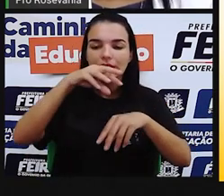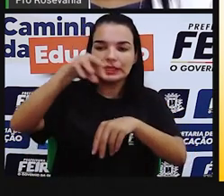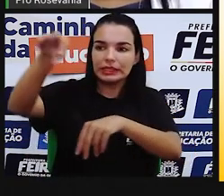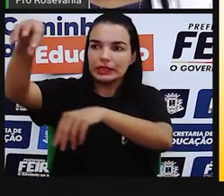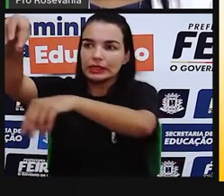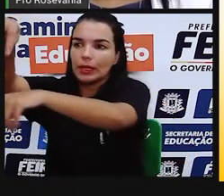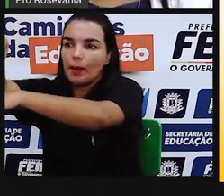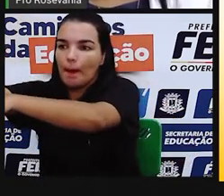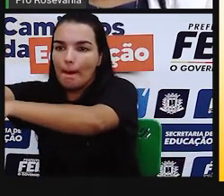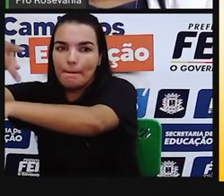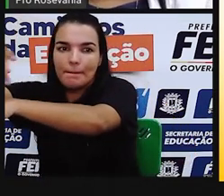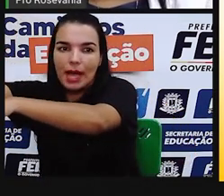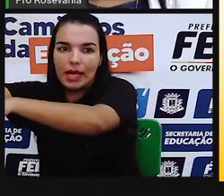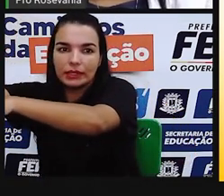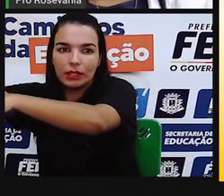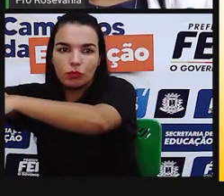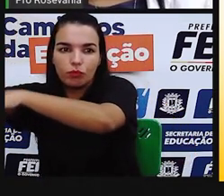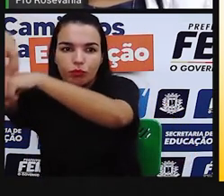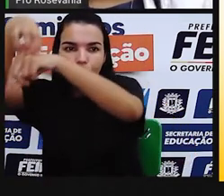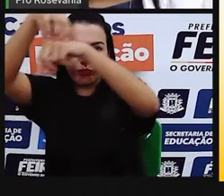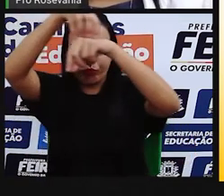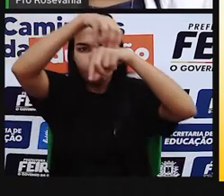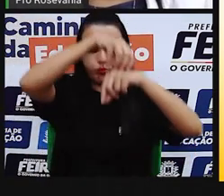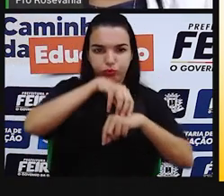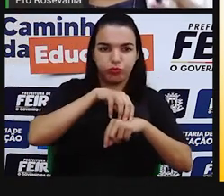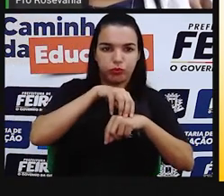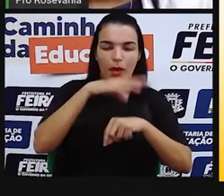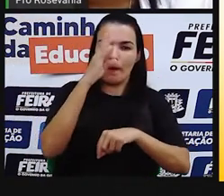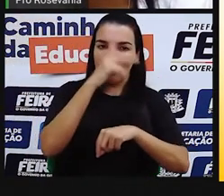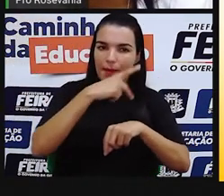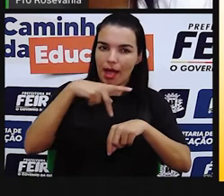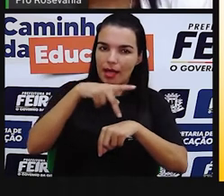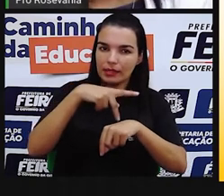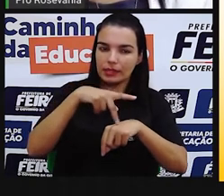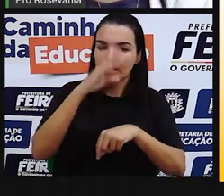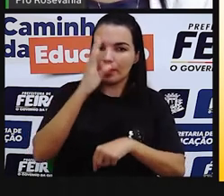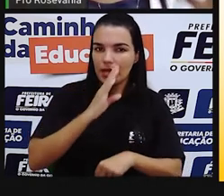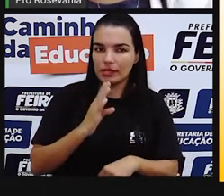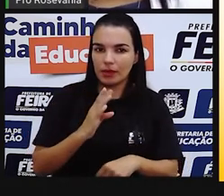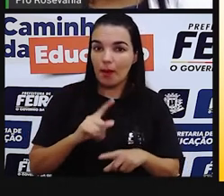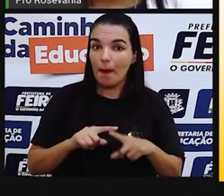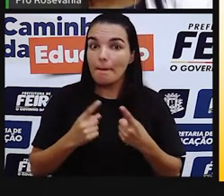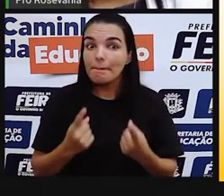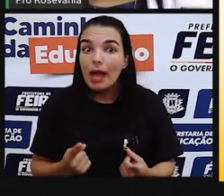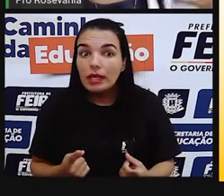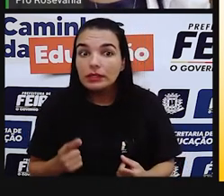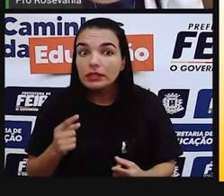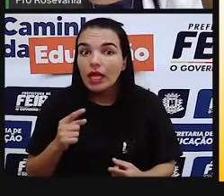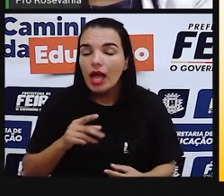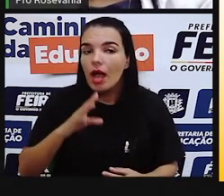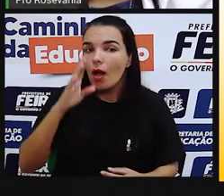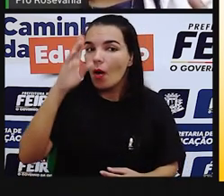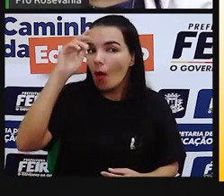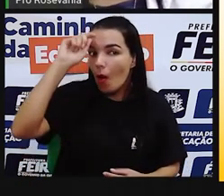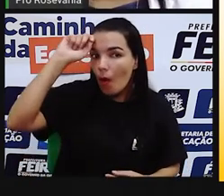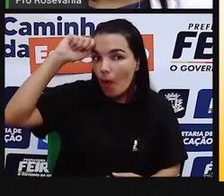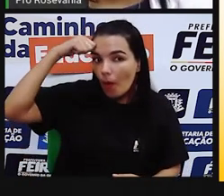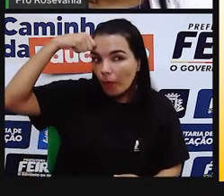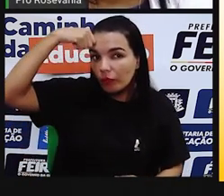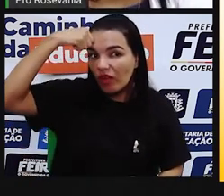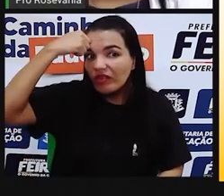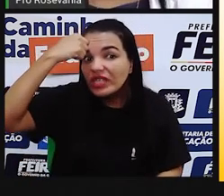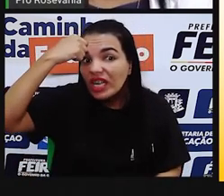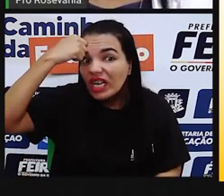e, na realidade, eles não saíram, foram trazidos, eles foram capturados. No bom português, roubados de